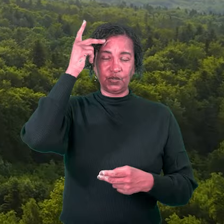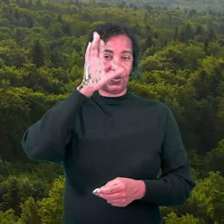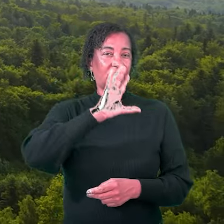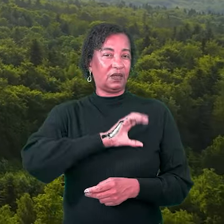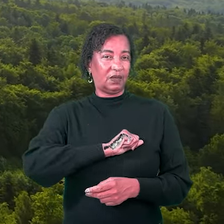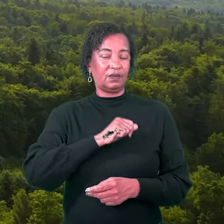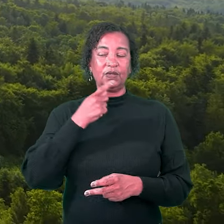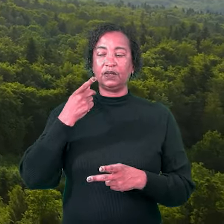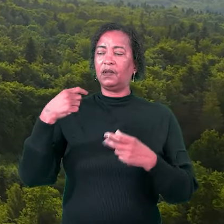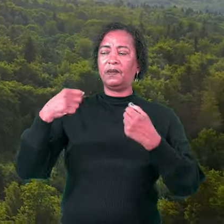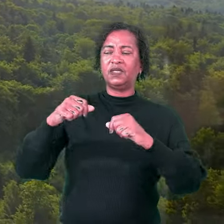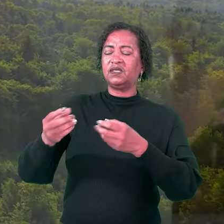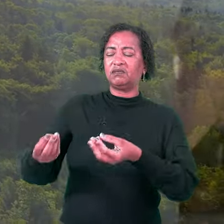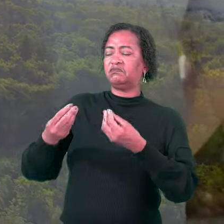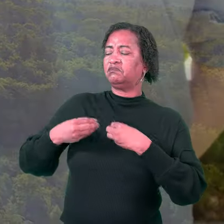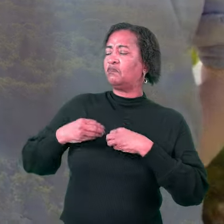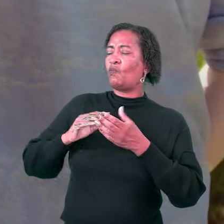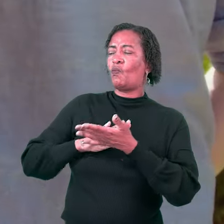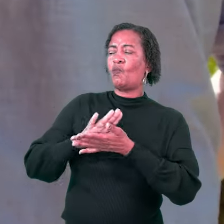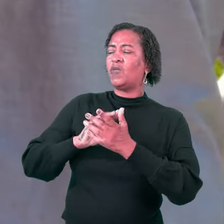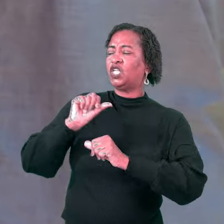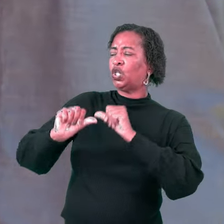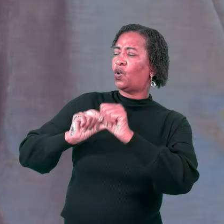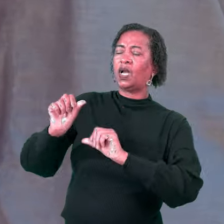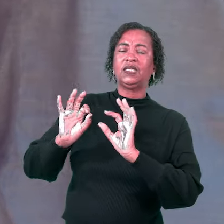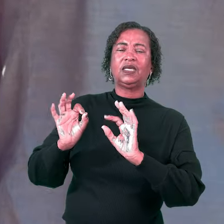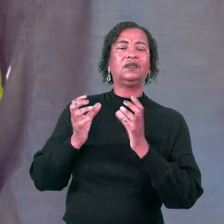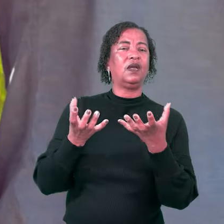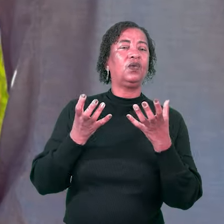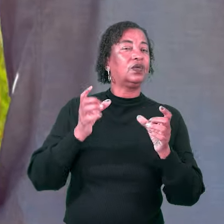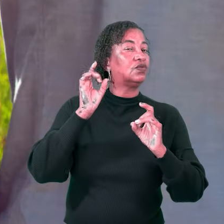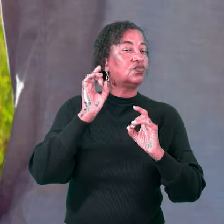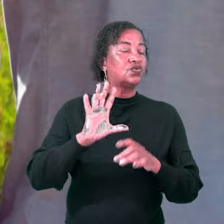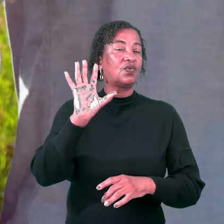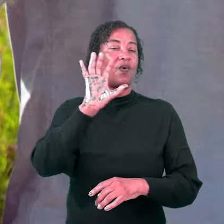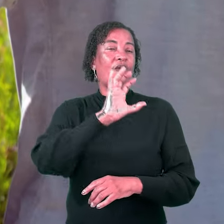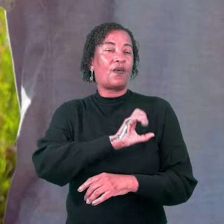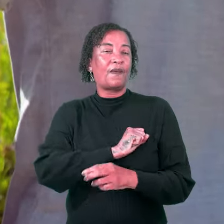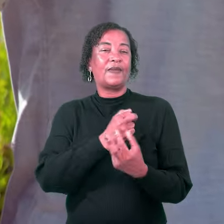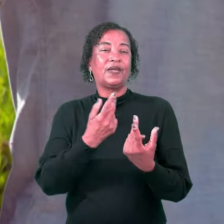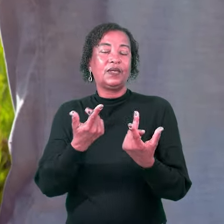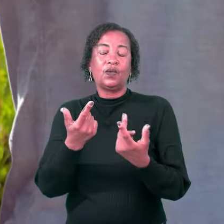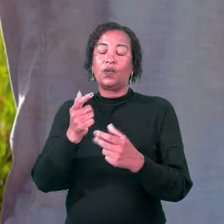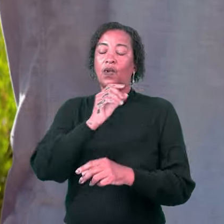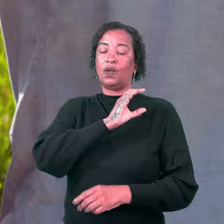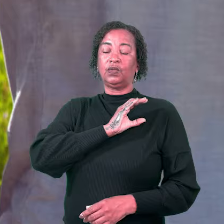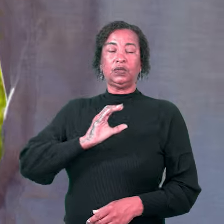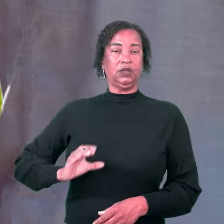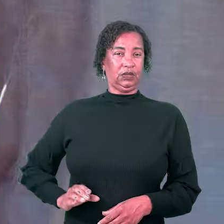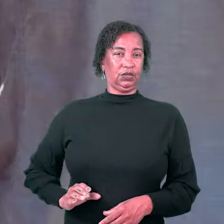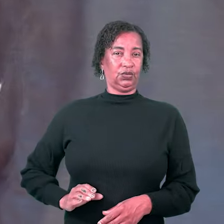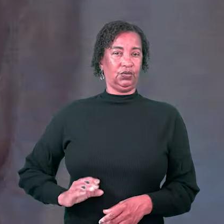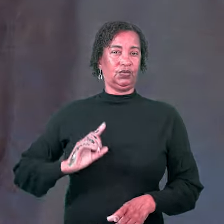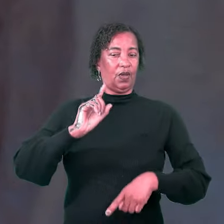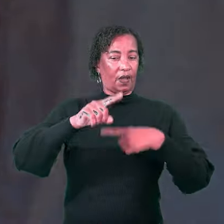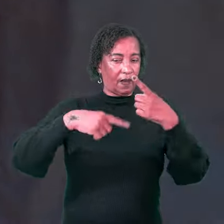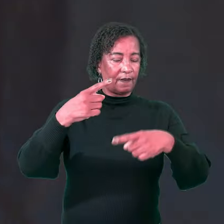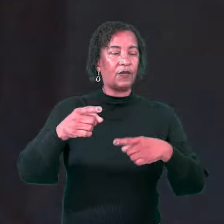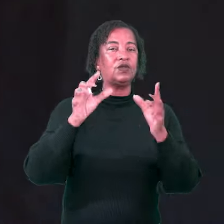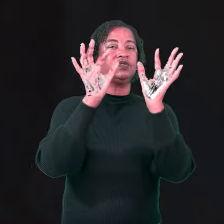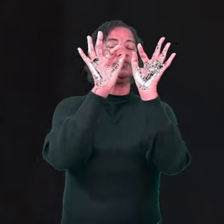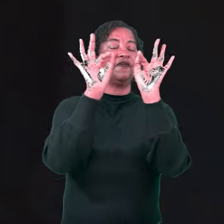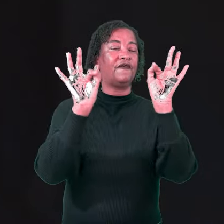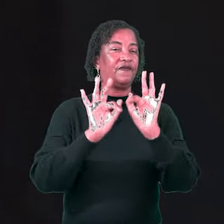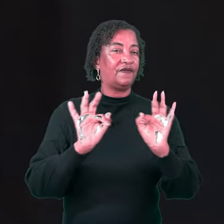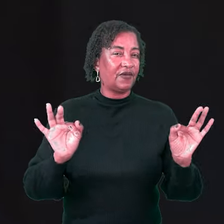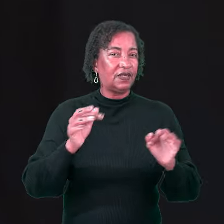nada em troca, que ele só quer ter o privilégio de amar com o amor de Cristo. A próxima bem-aventurança é Bem